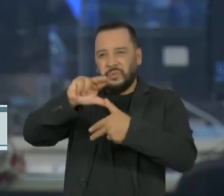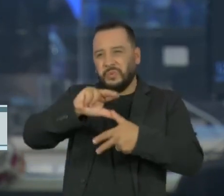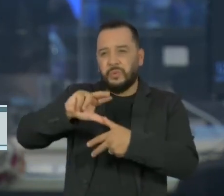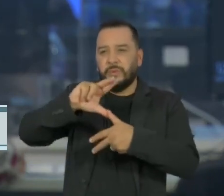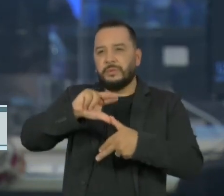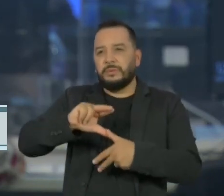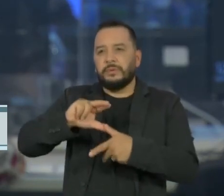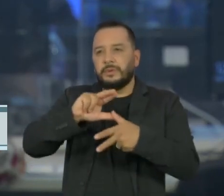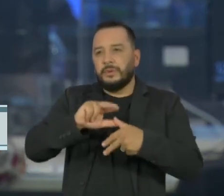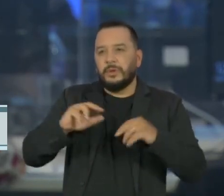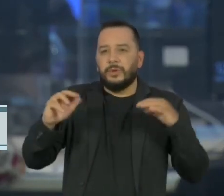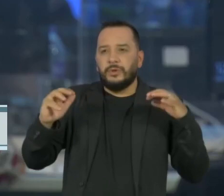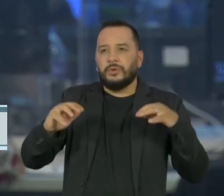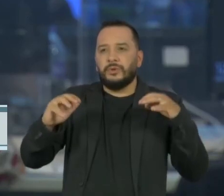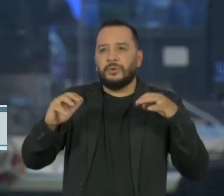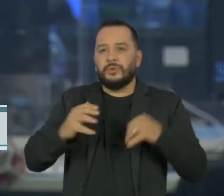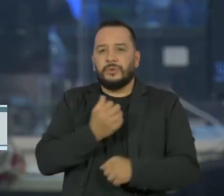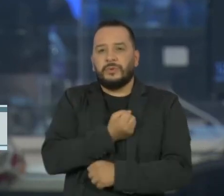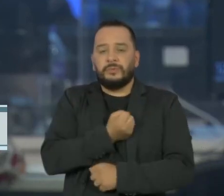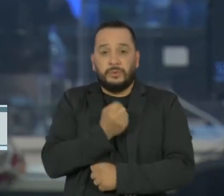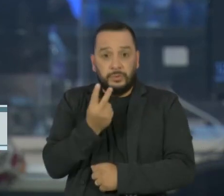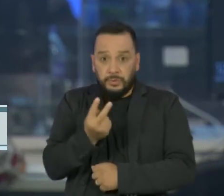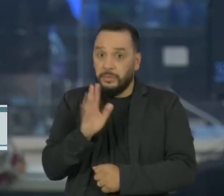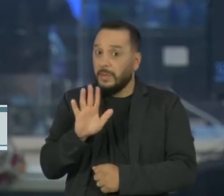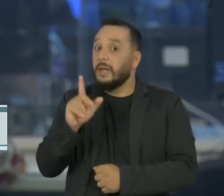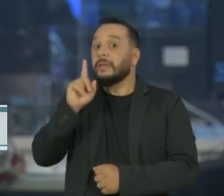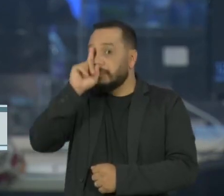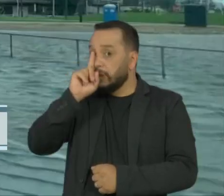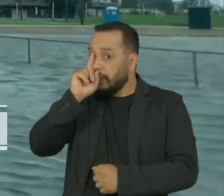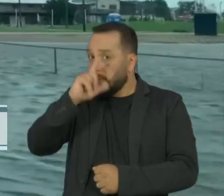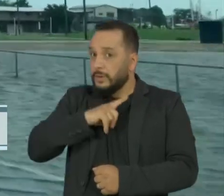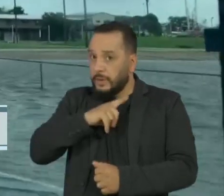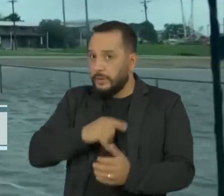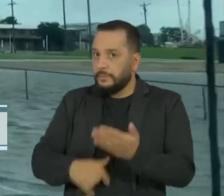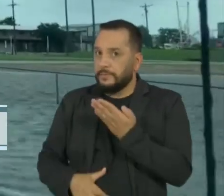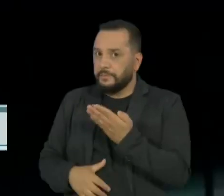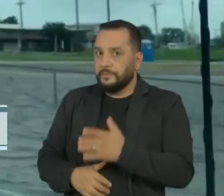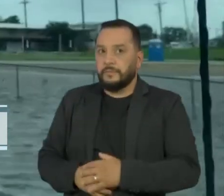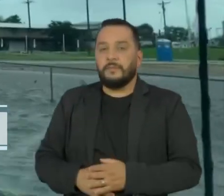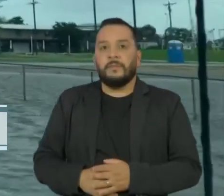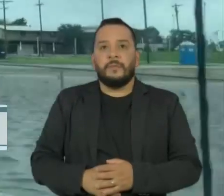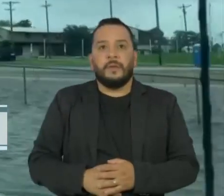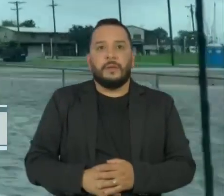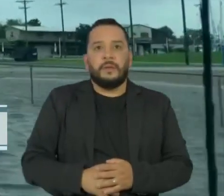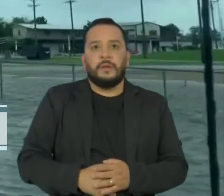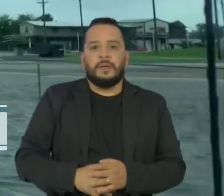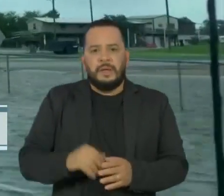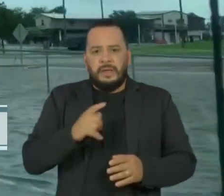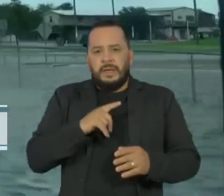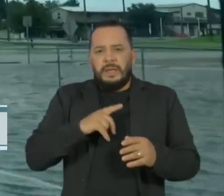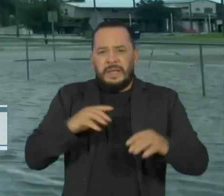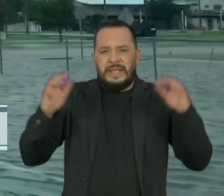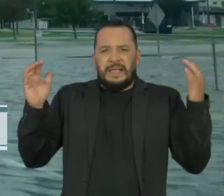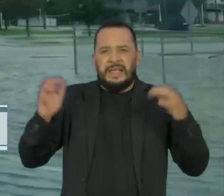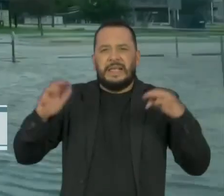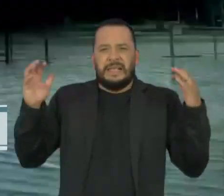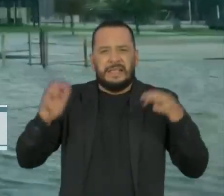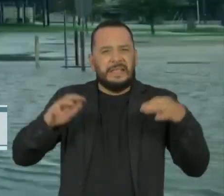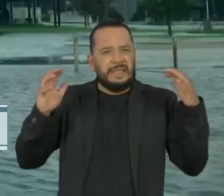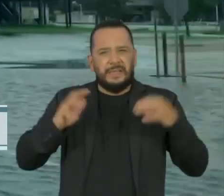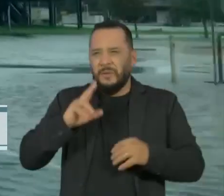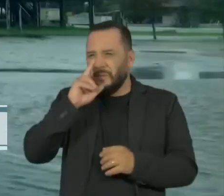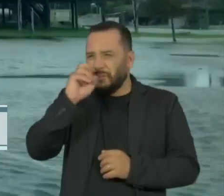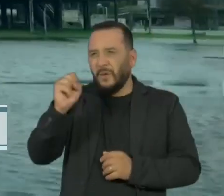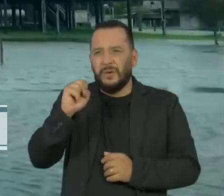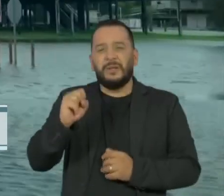de categoria 2, mas ainda continua ameaçando a região. Uma das tempestades mais poderosas